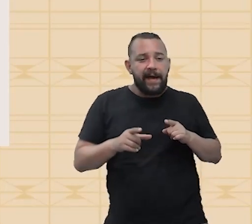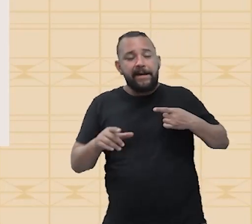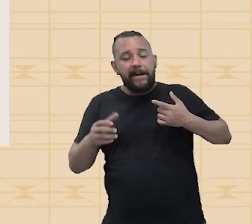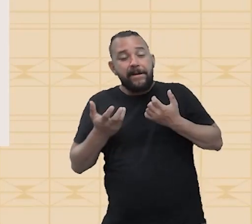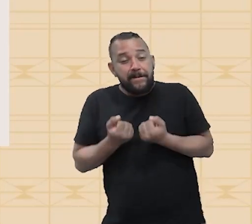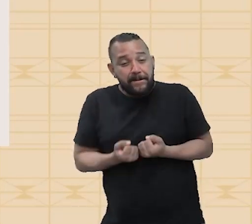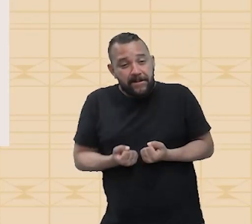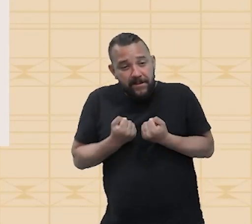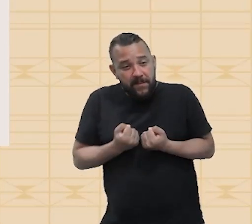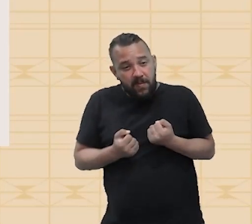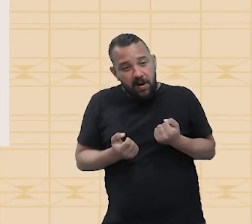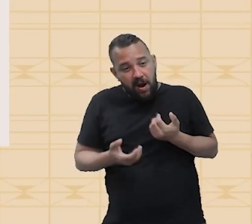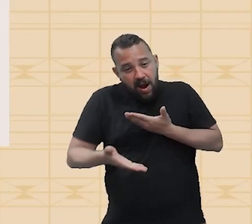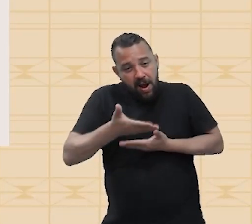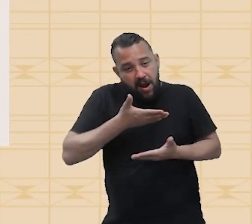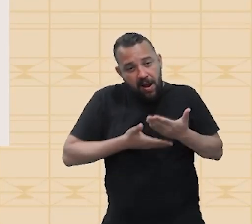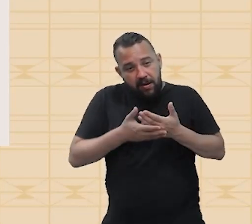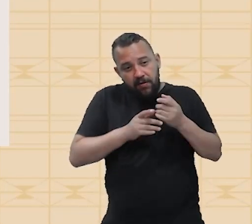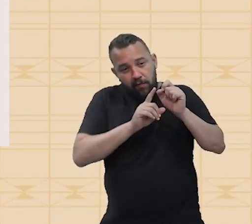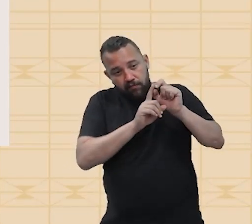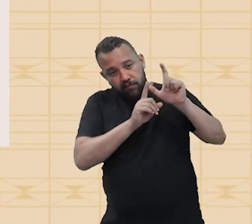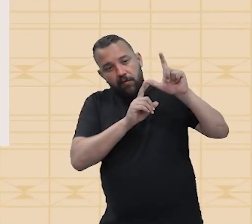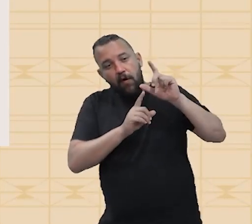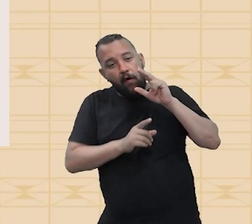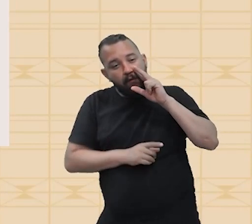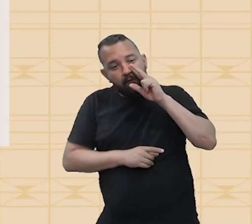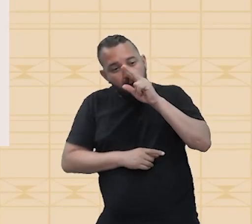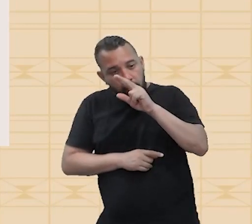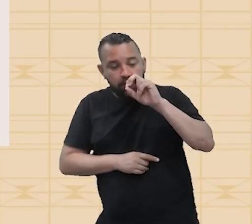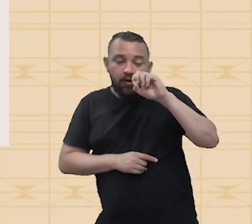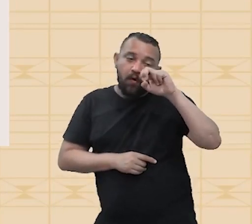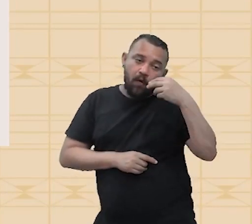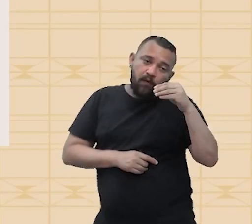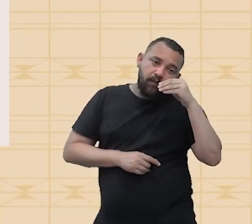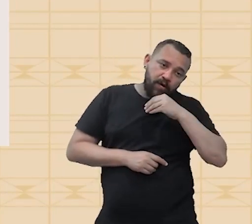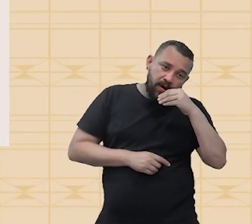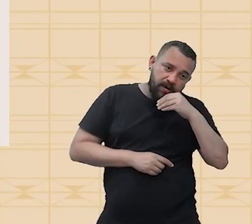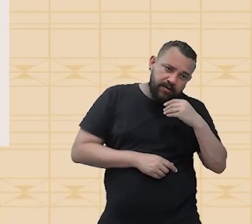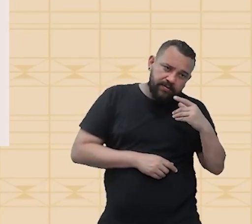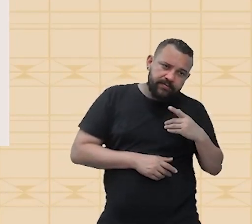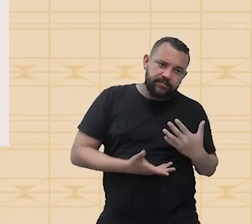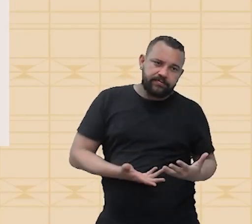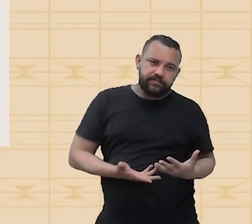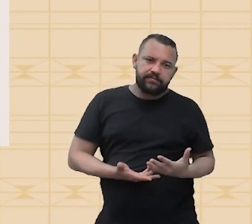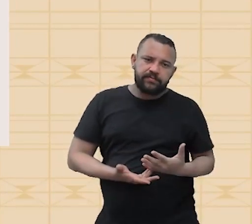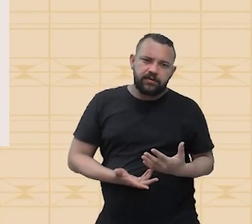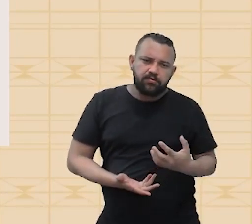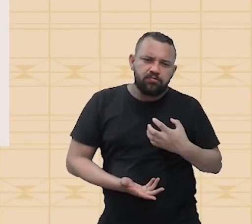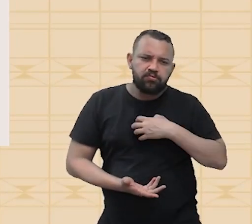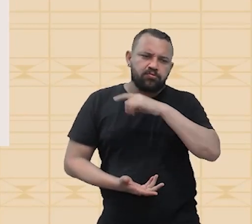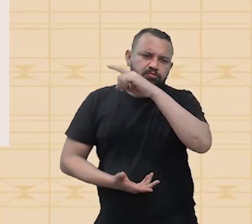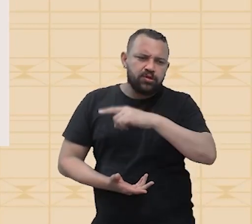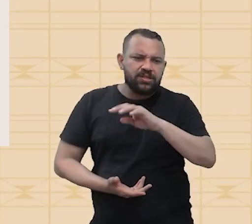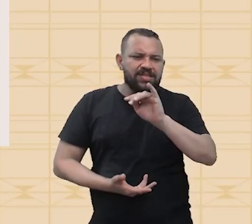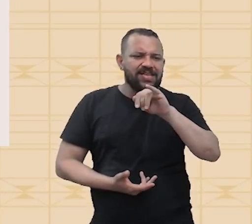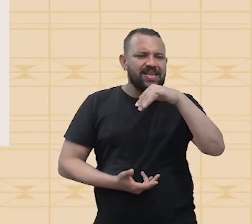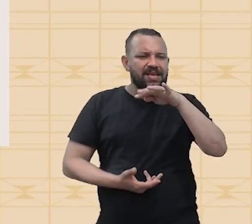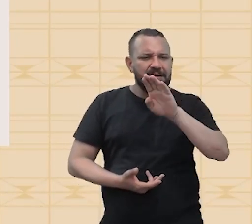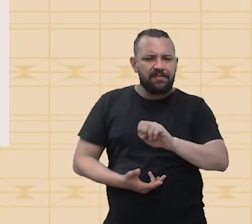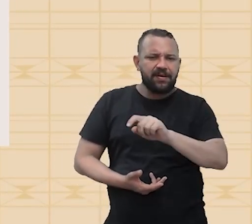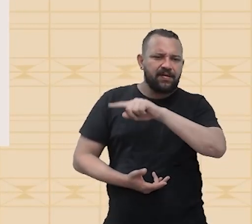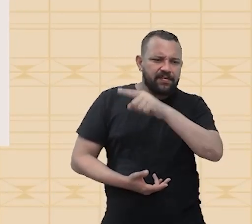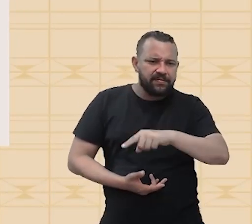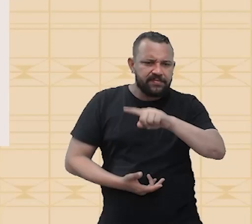sua vez, associada à amplitude, como forte e fraca, e o timbre pelo formato. E também tem a questão da